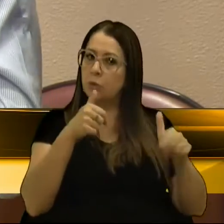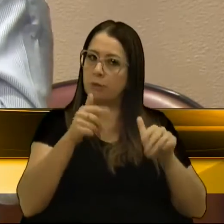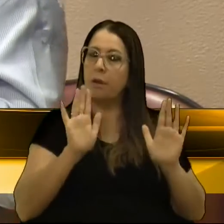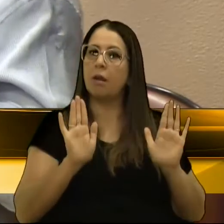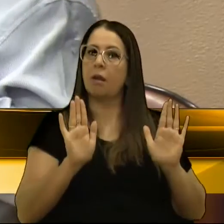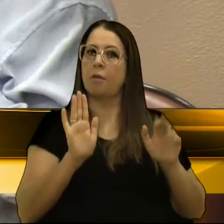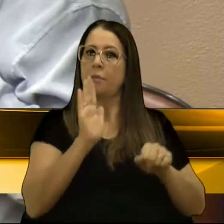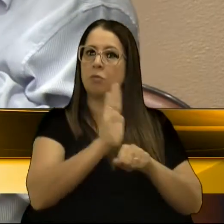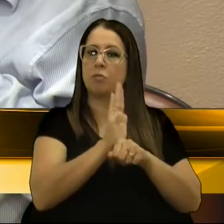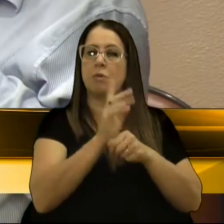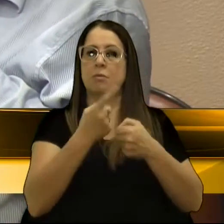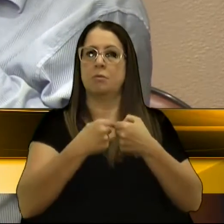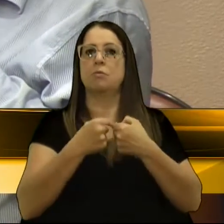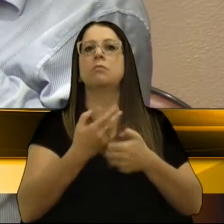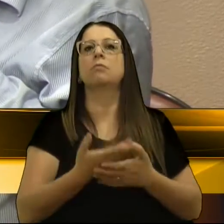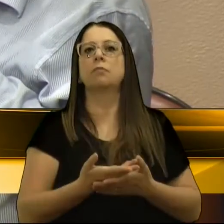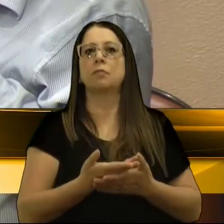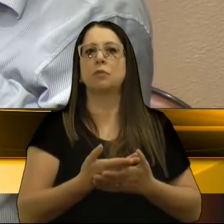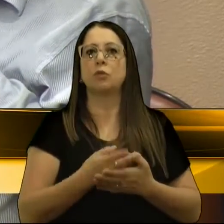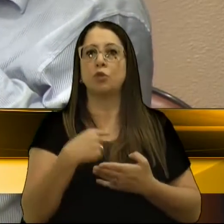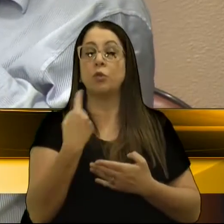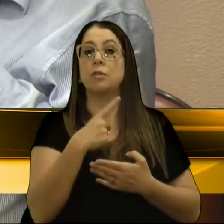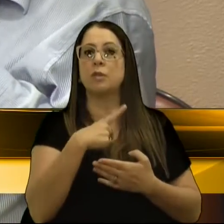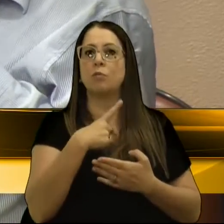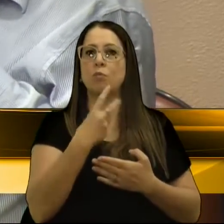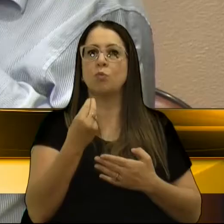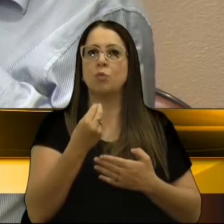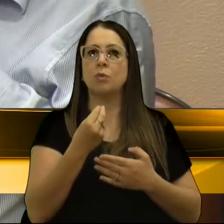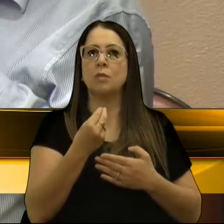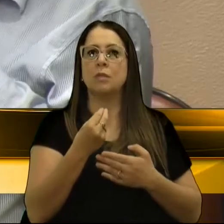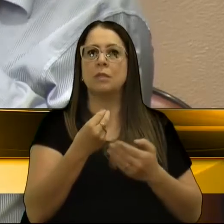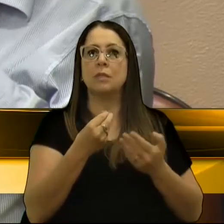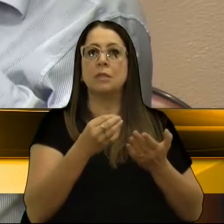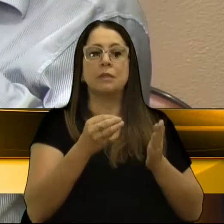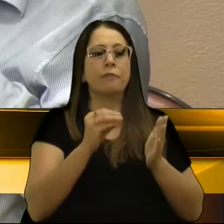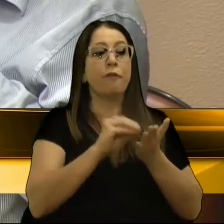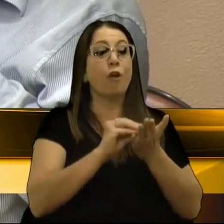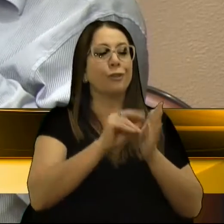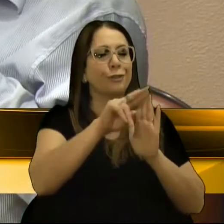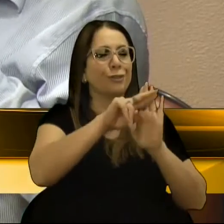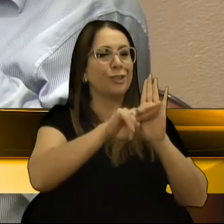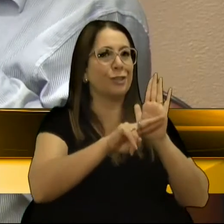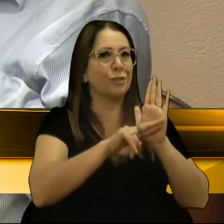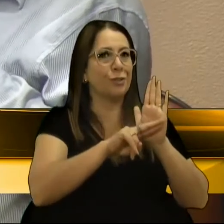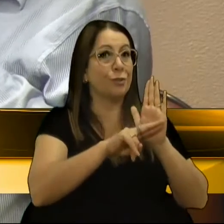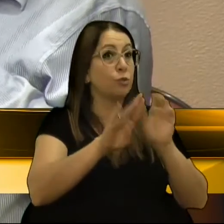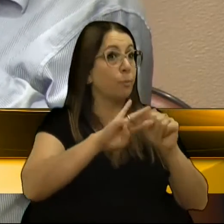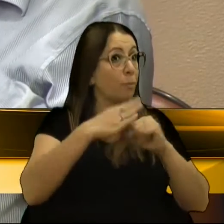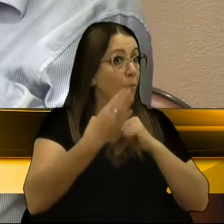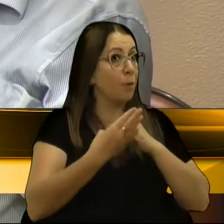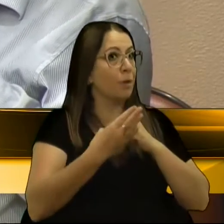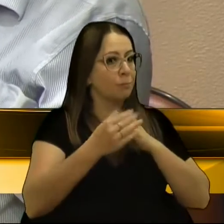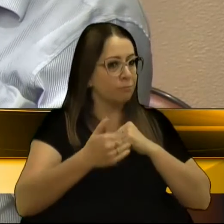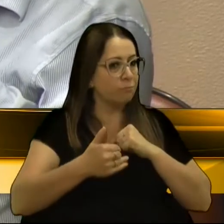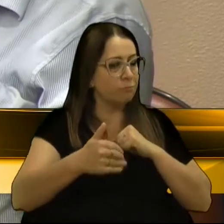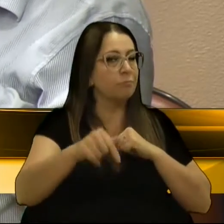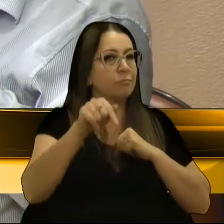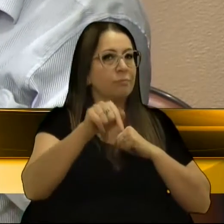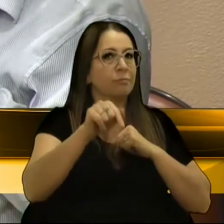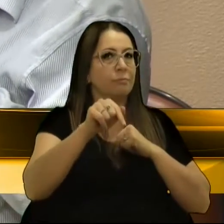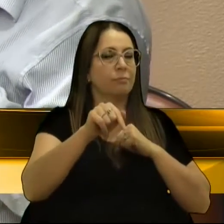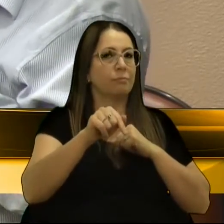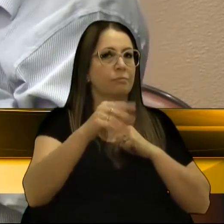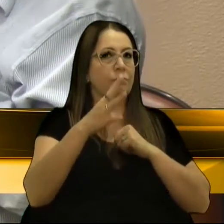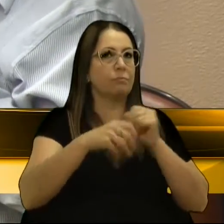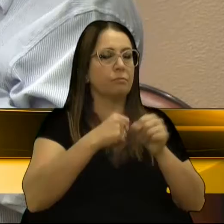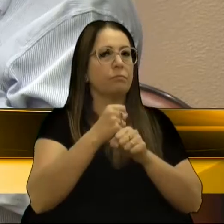em prol da cidade. Nós temos muitas regularizações aí que estão paradas e, no decorrer aqui dos